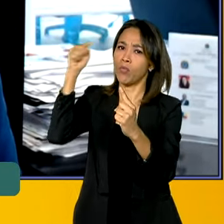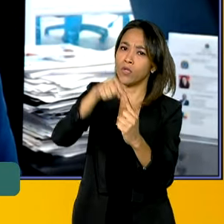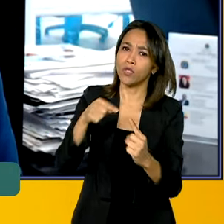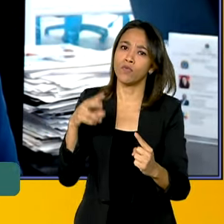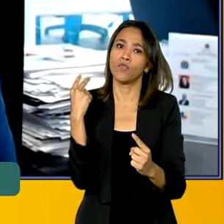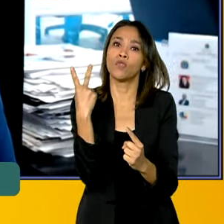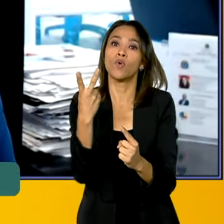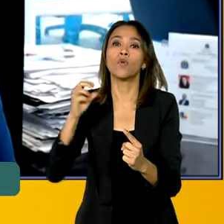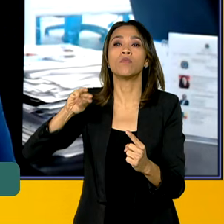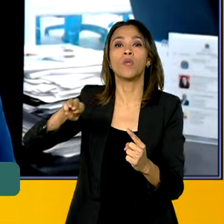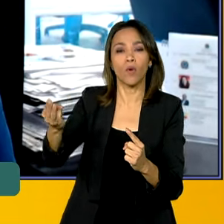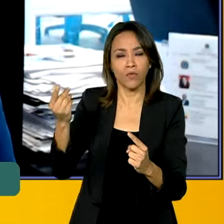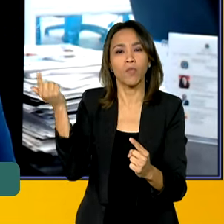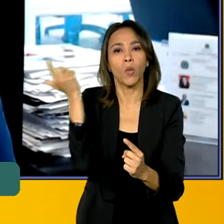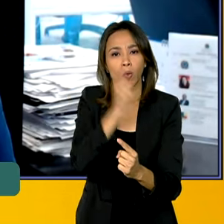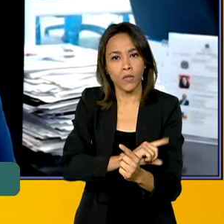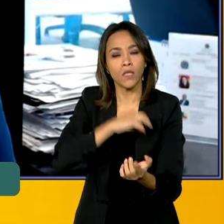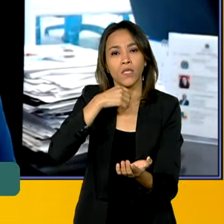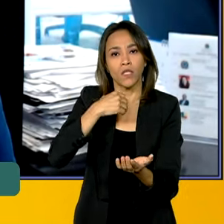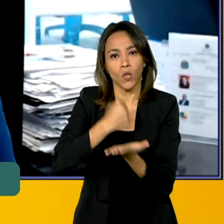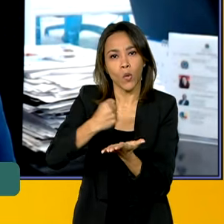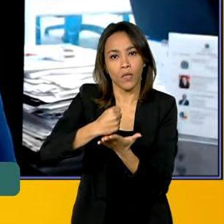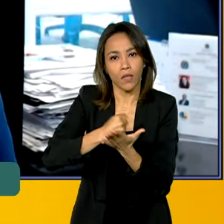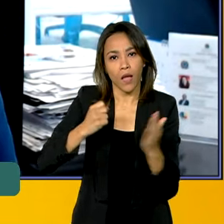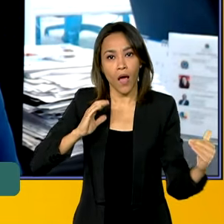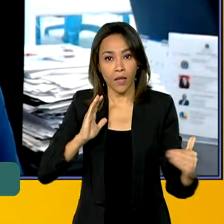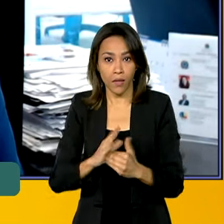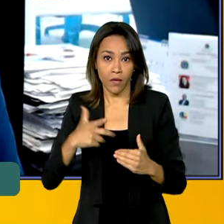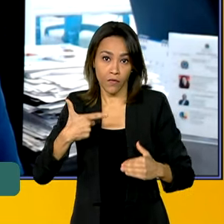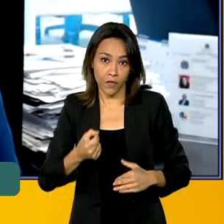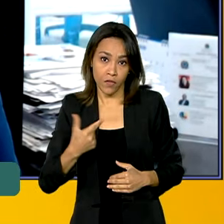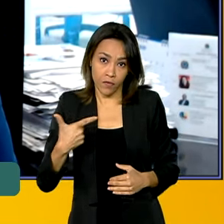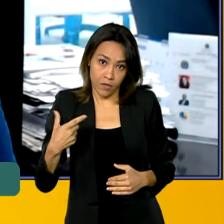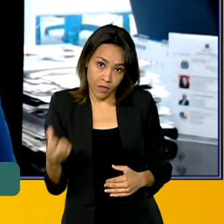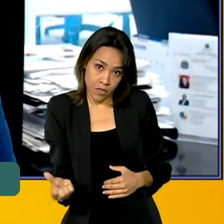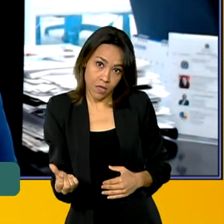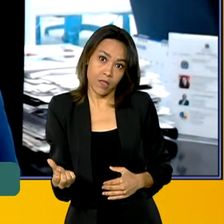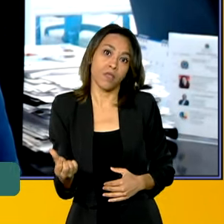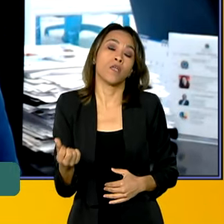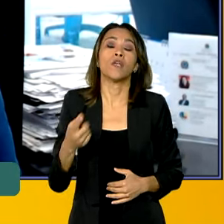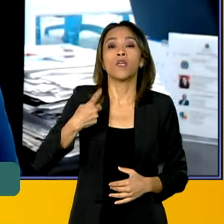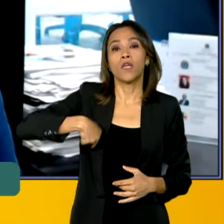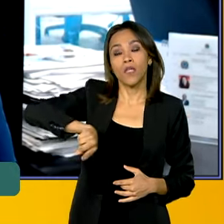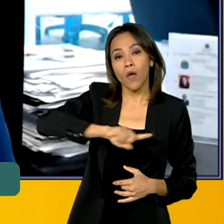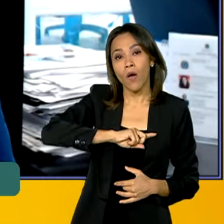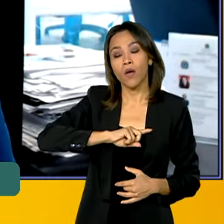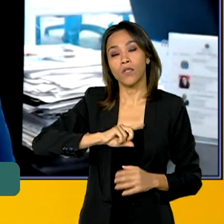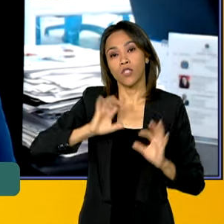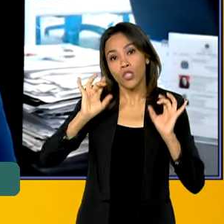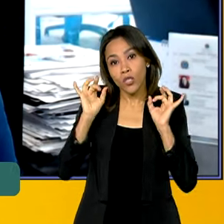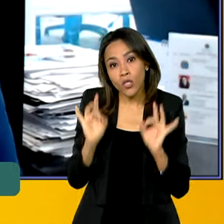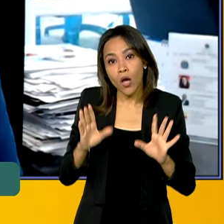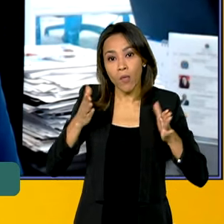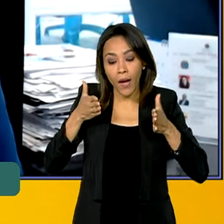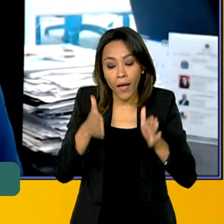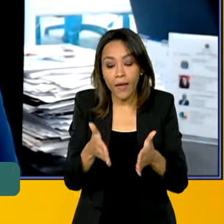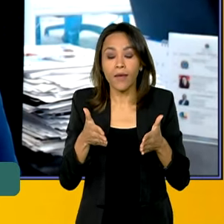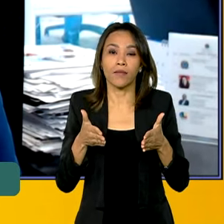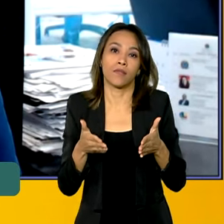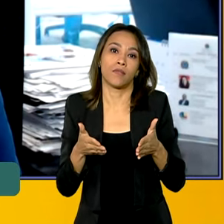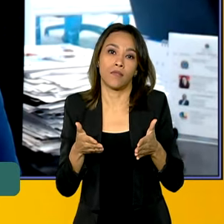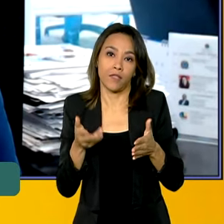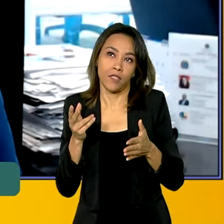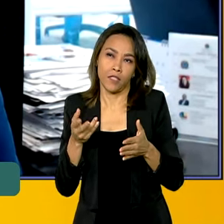unidades habitacionais contratadas até 2026, haja vista que a nossa previsão só para os financiamentos em